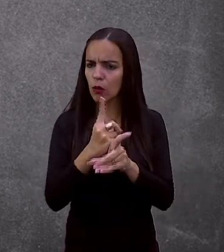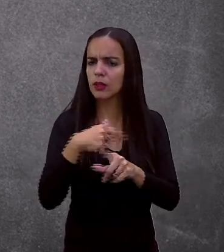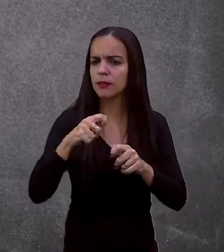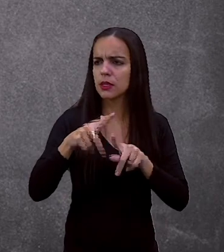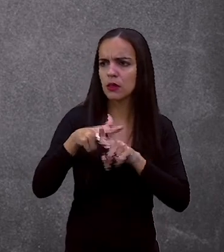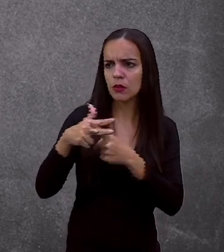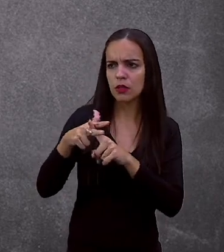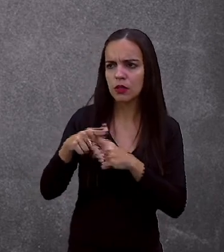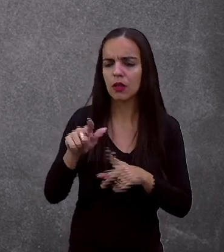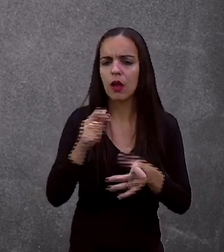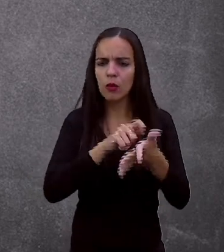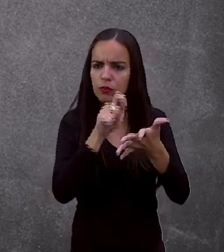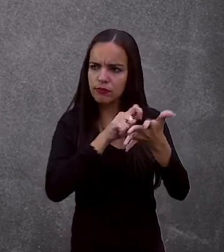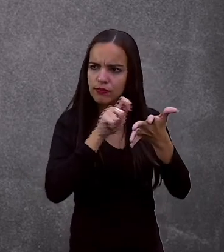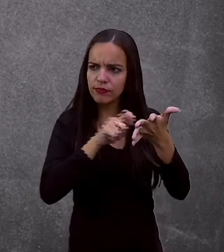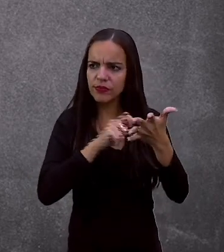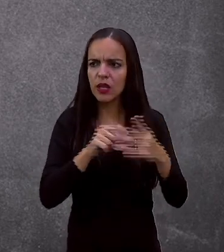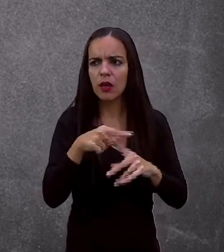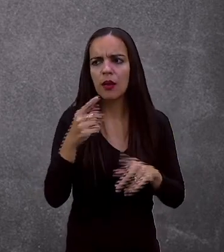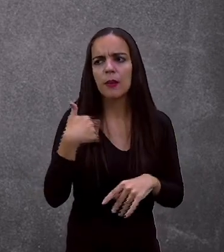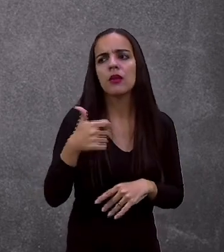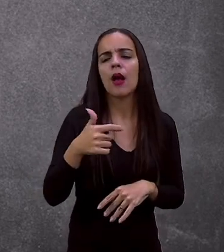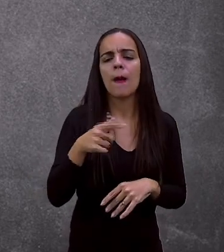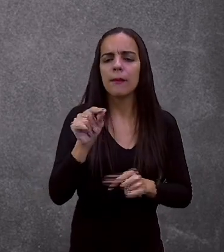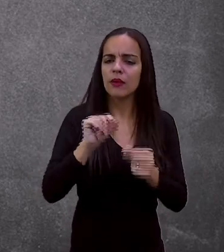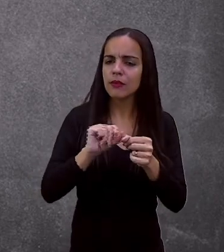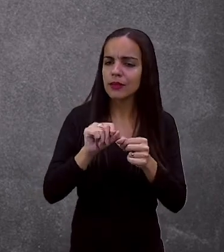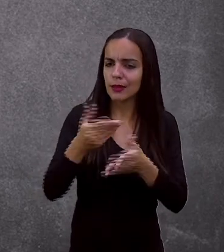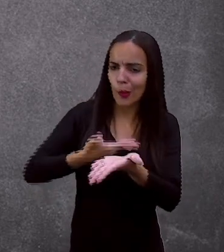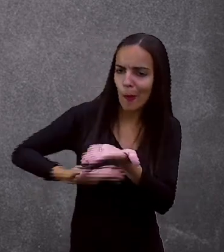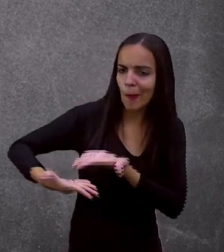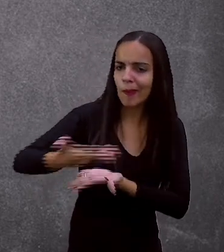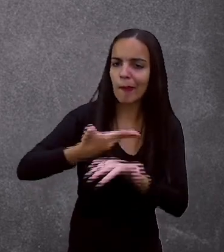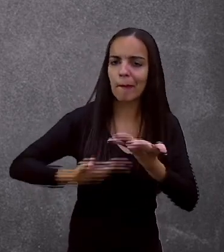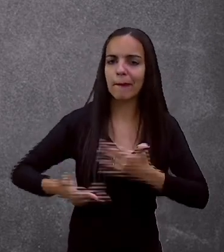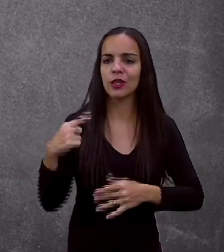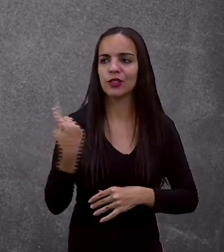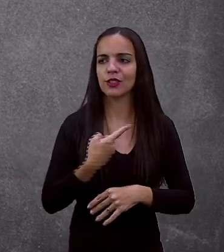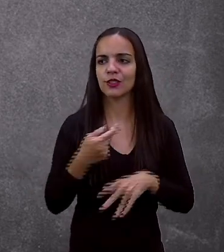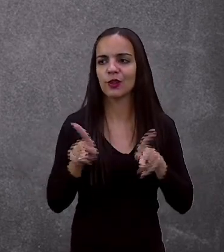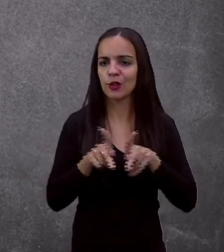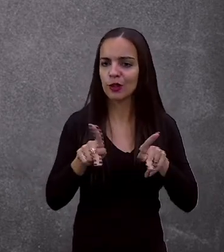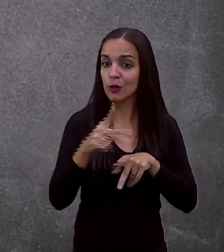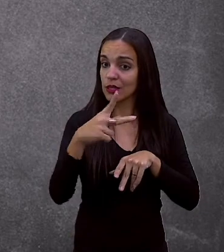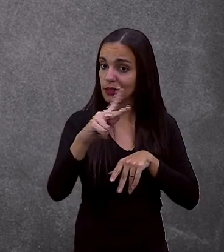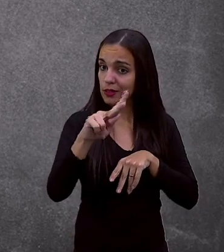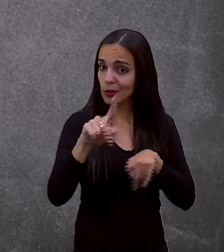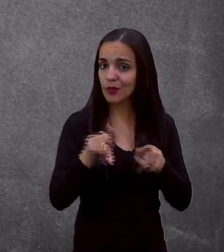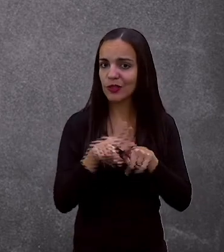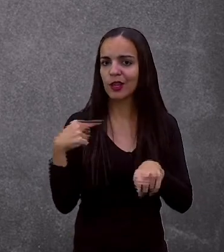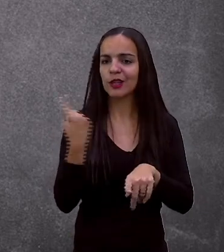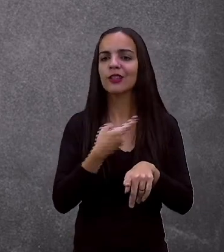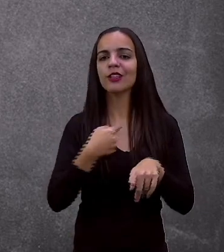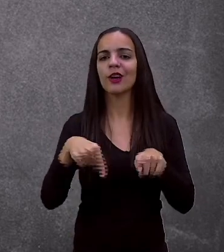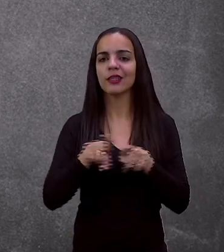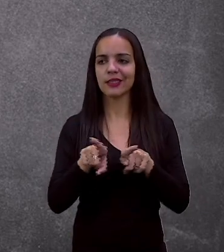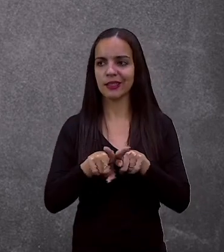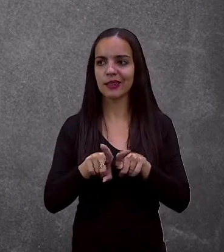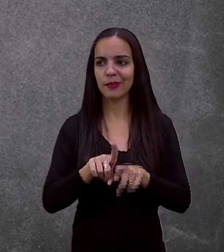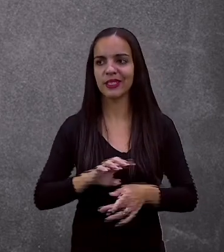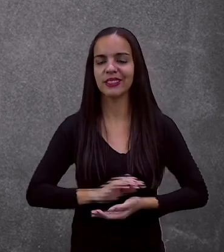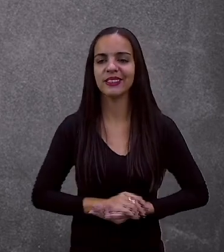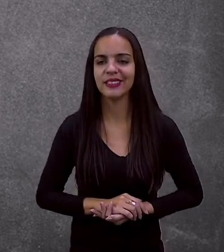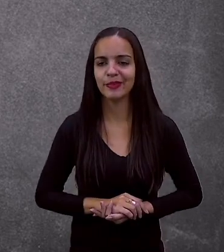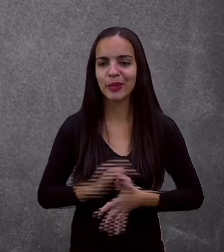reescrever. Para que? Para vocês compartilharem conosco. Com os seus professores. E conosco também. Nas nossas redes